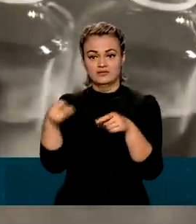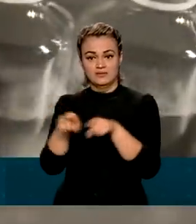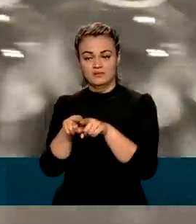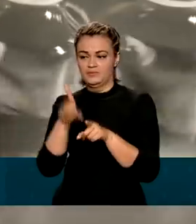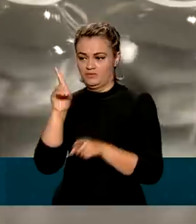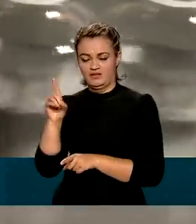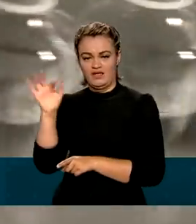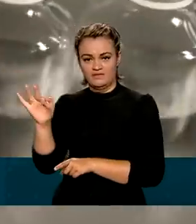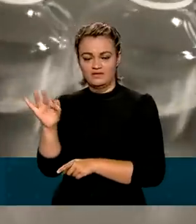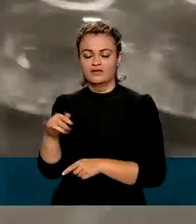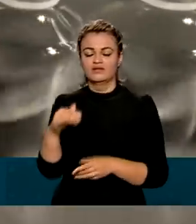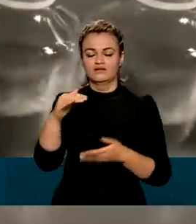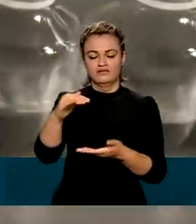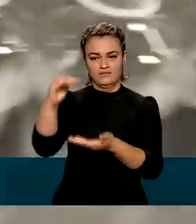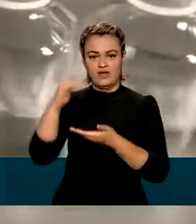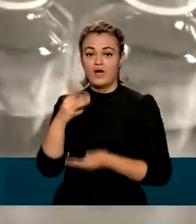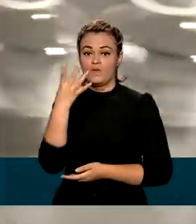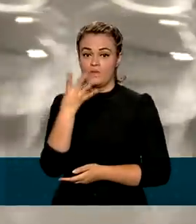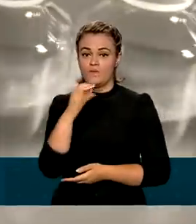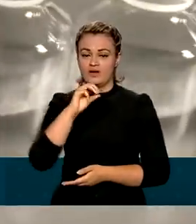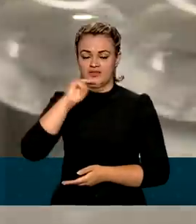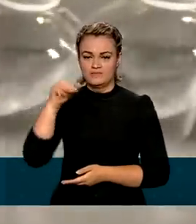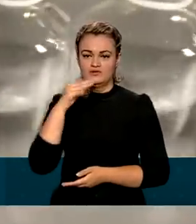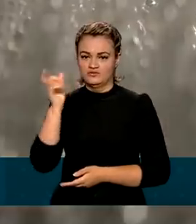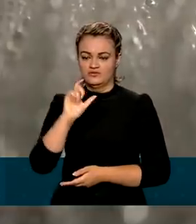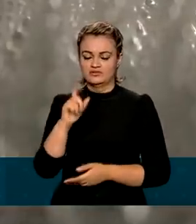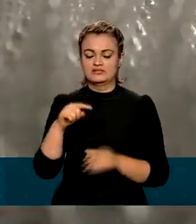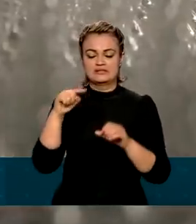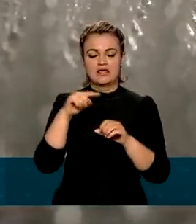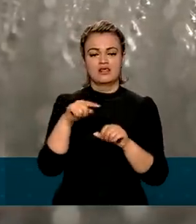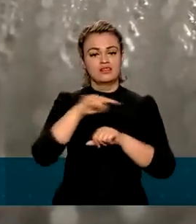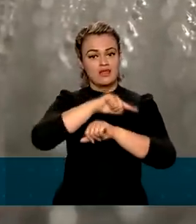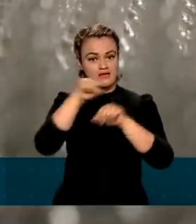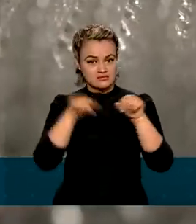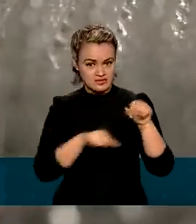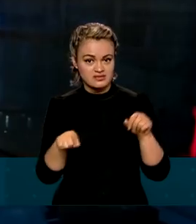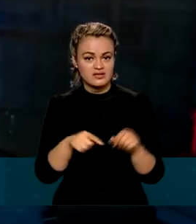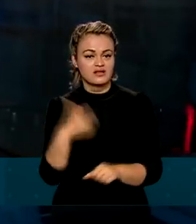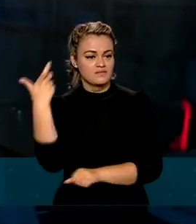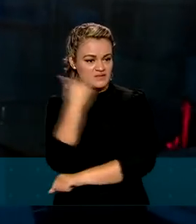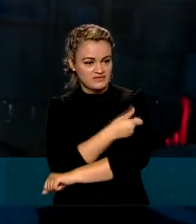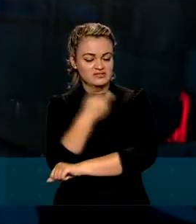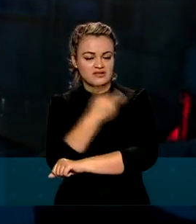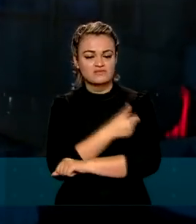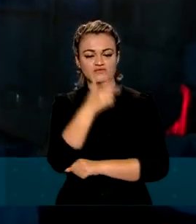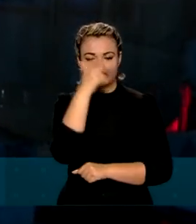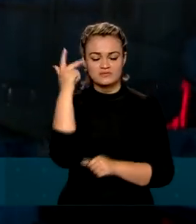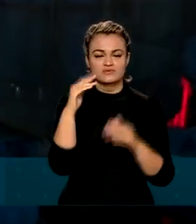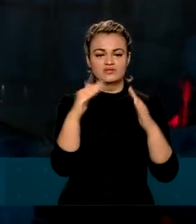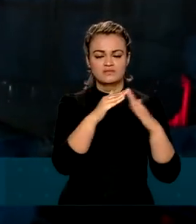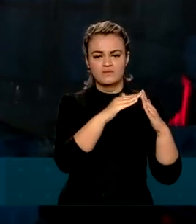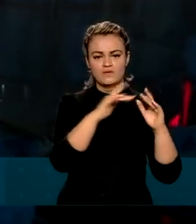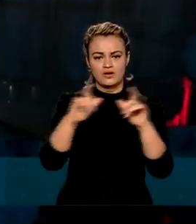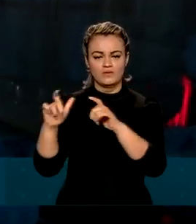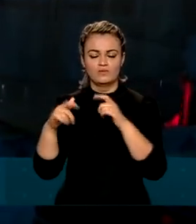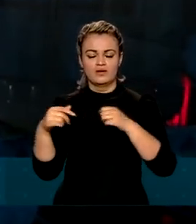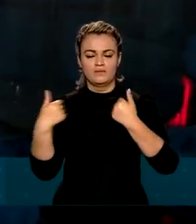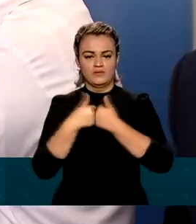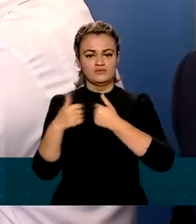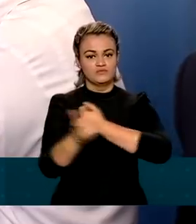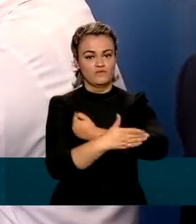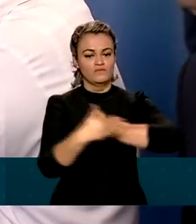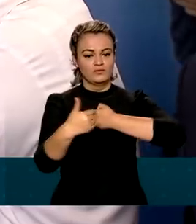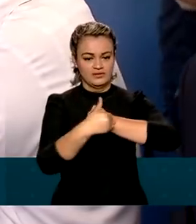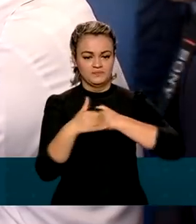Federal, 4 milhões de doses da AstraZeneca para reforçar a imunização de pessoas que moram em regiões de fronteira.